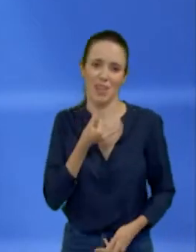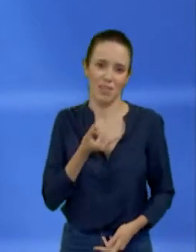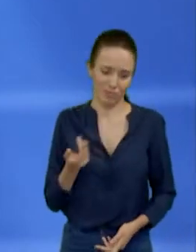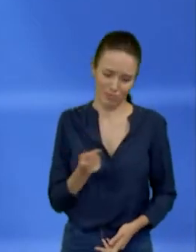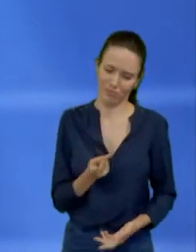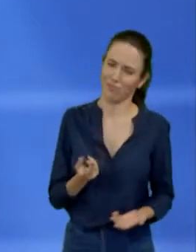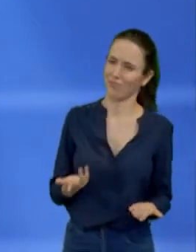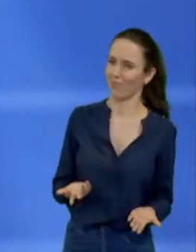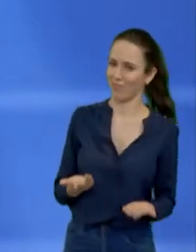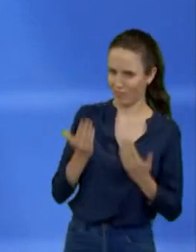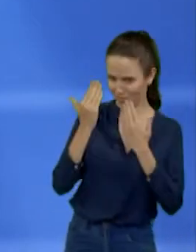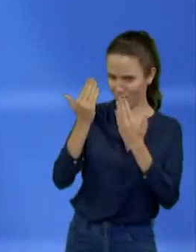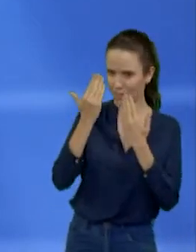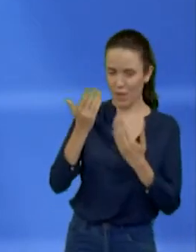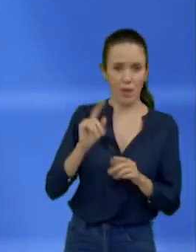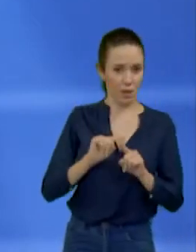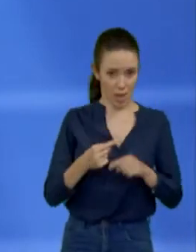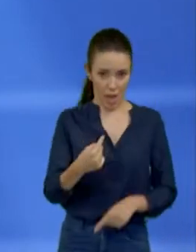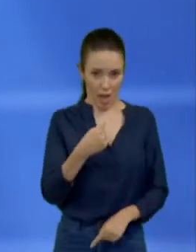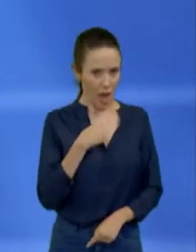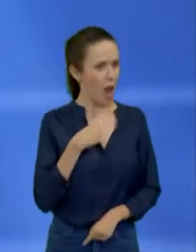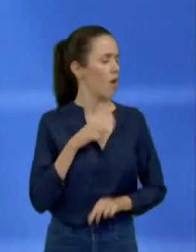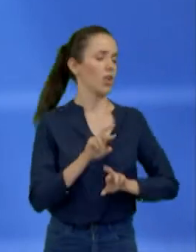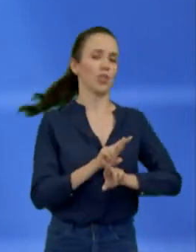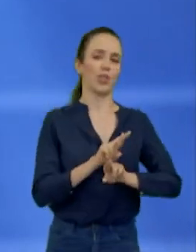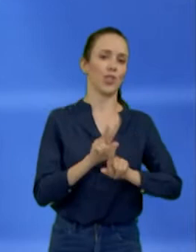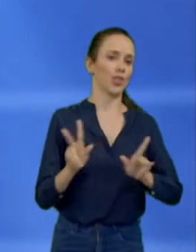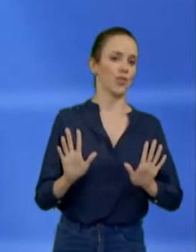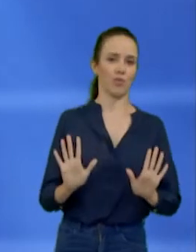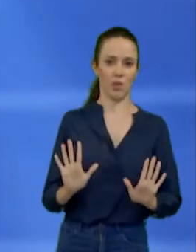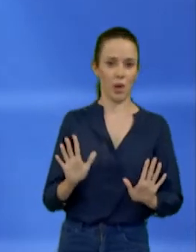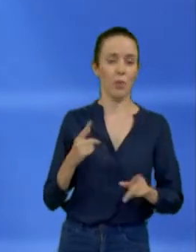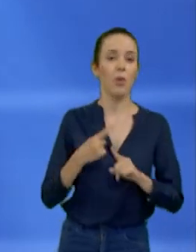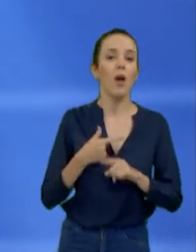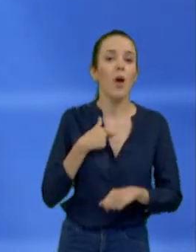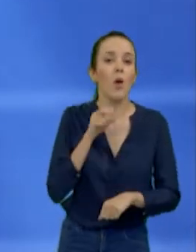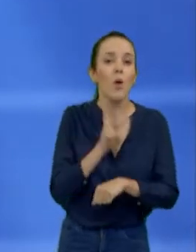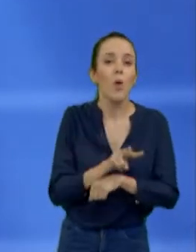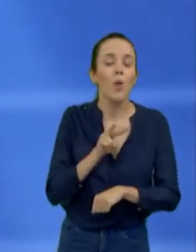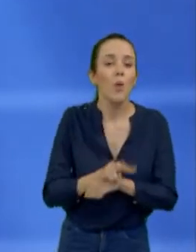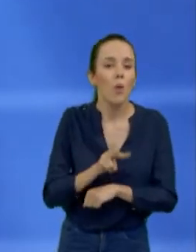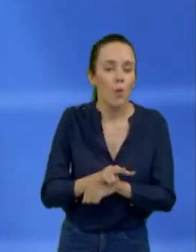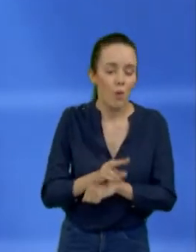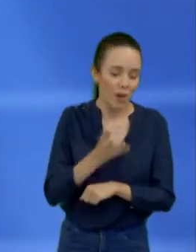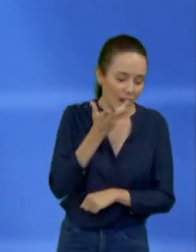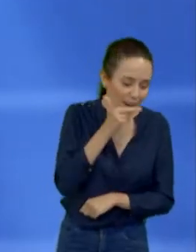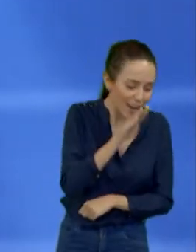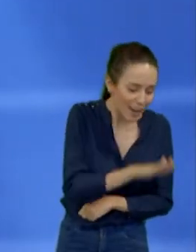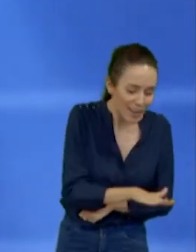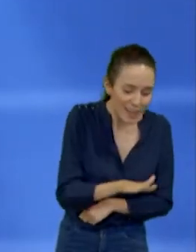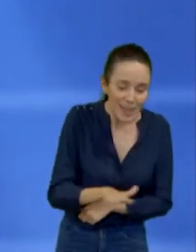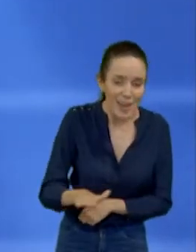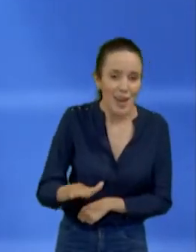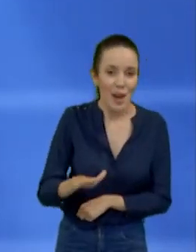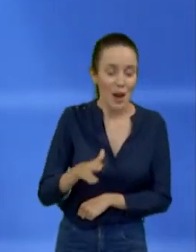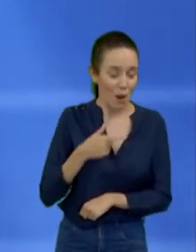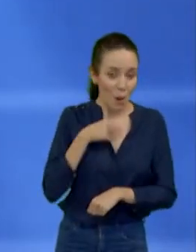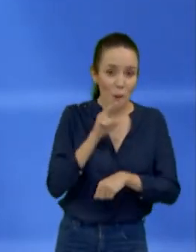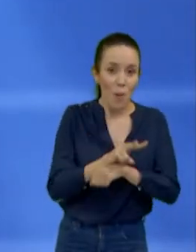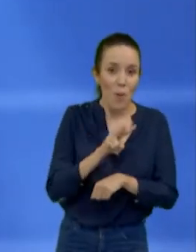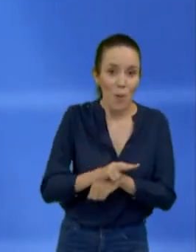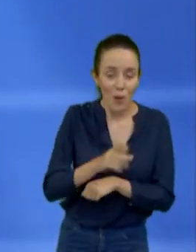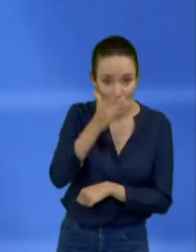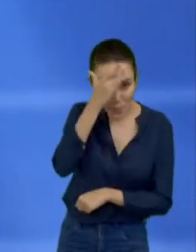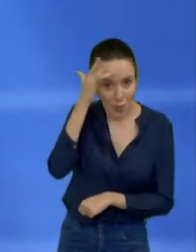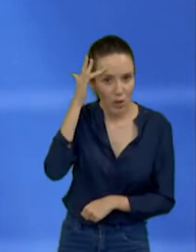fazer muito, mas muito diferente do que está aí, porque a gente cuida de seres humanos, seres pequenininhos, que não tem culpa nenhuma das